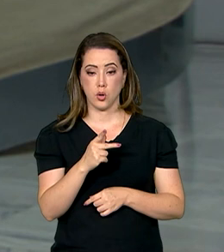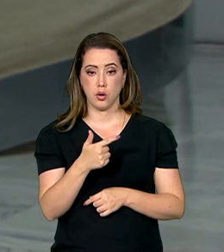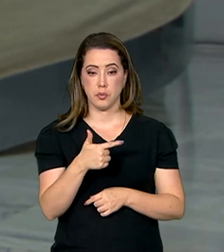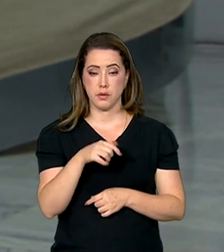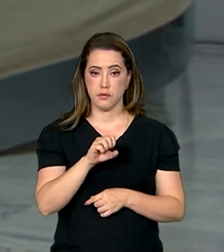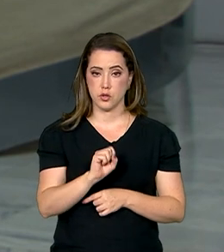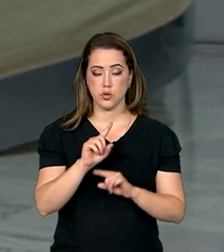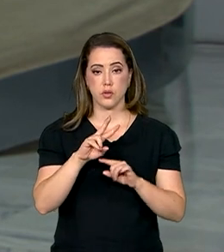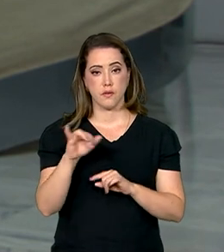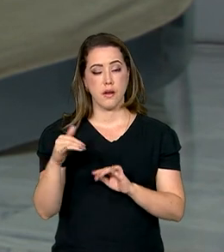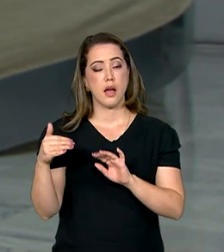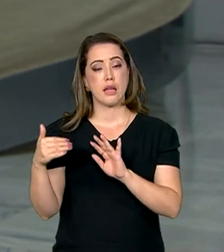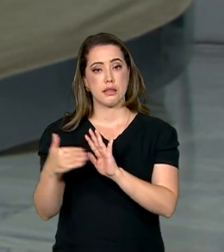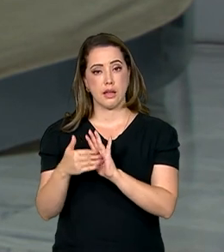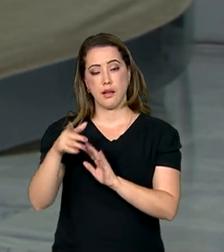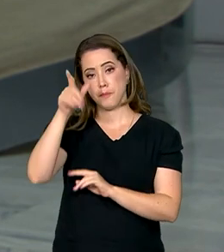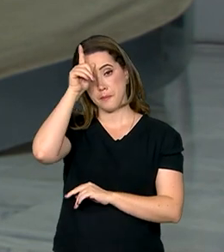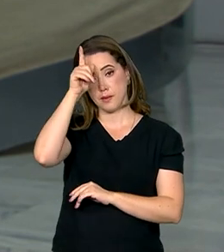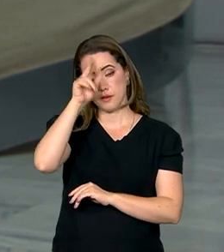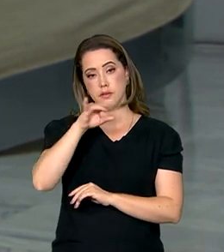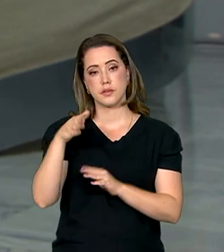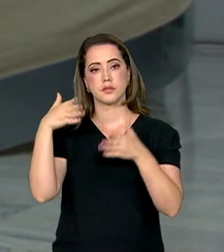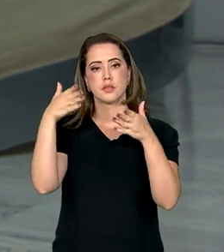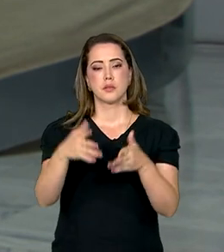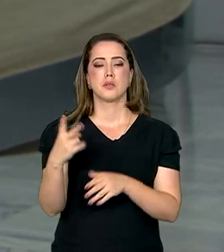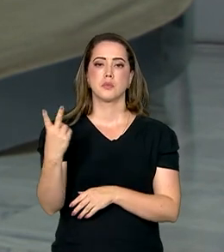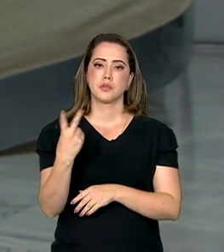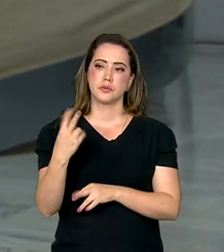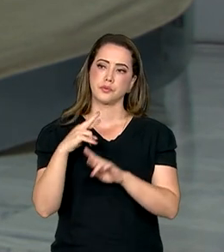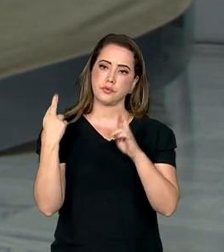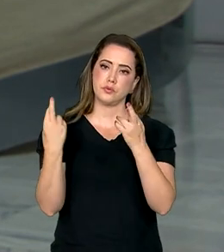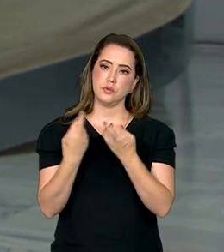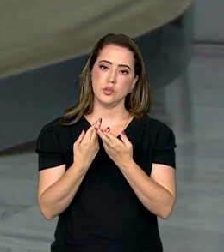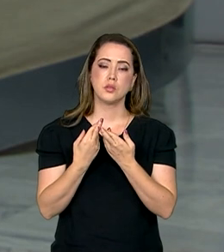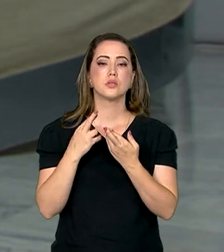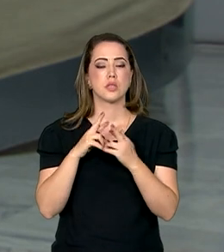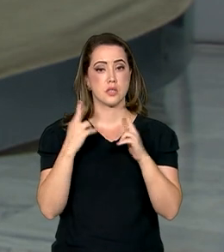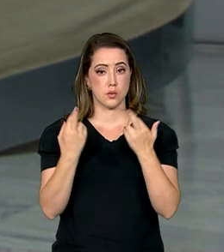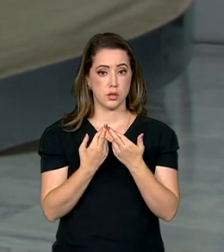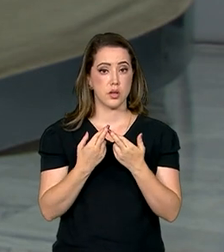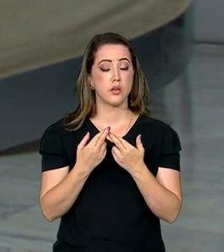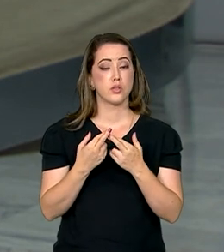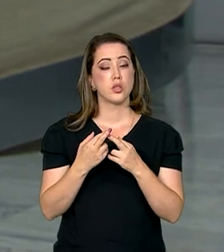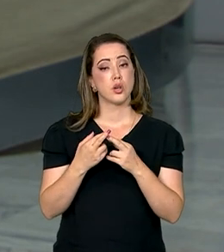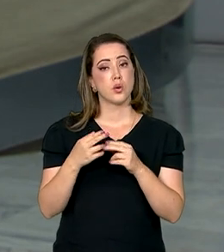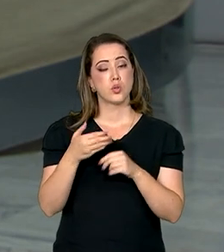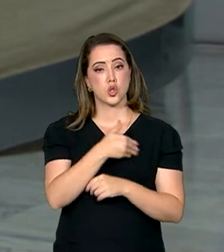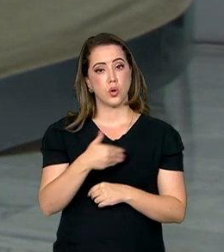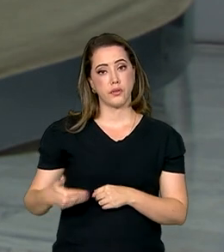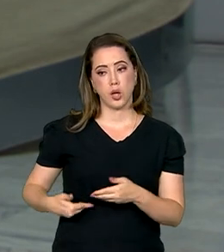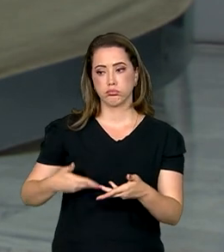vai para Berlim, na Alemanha, onde participará da segunda reunião de consulta intergovernamental de